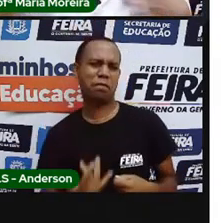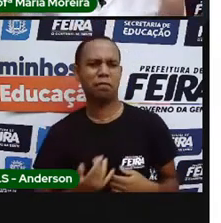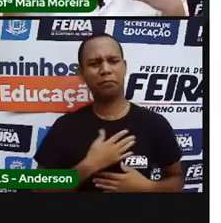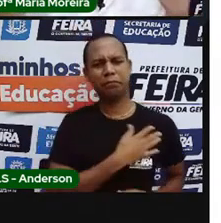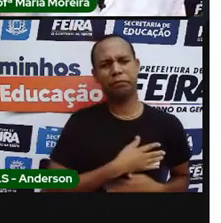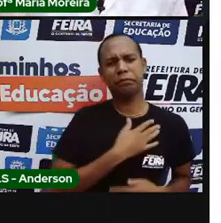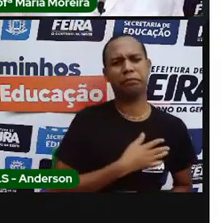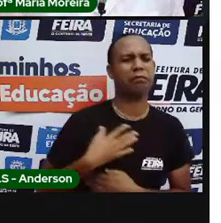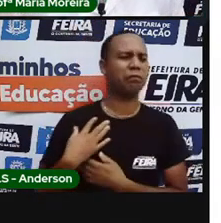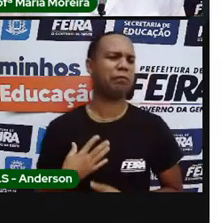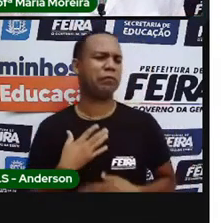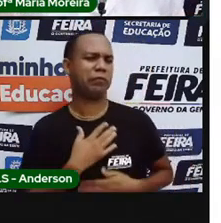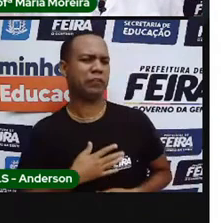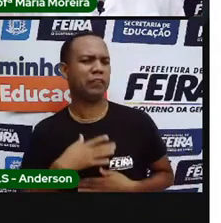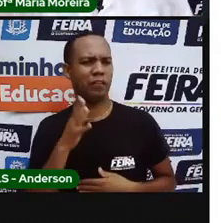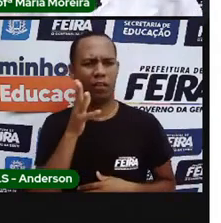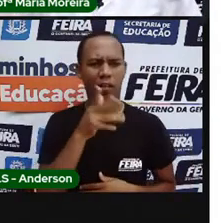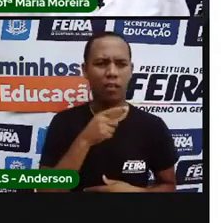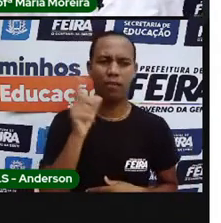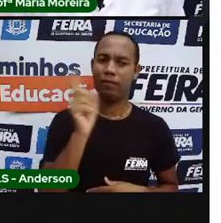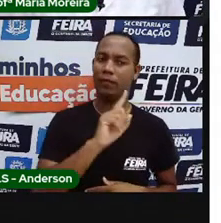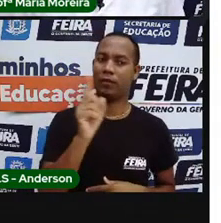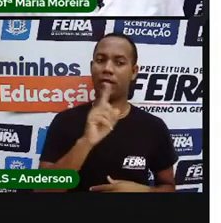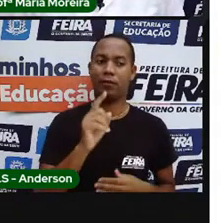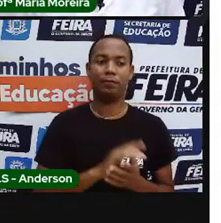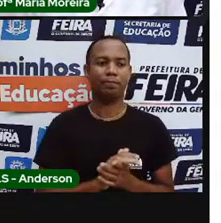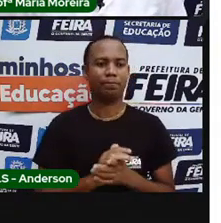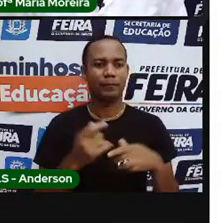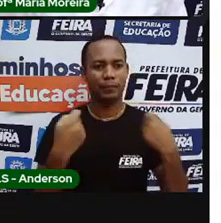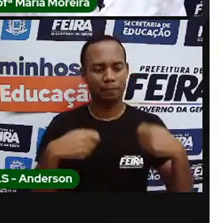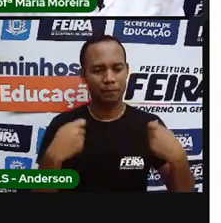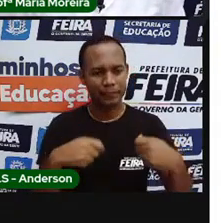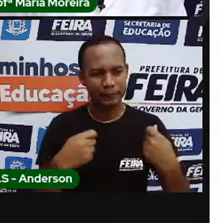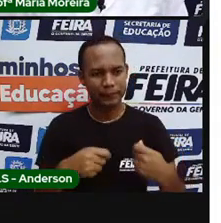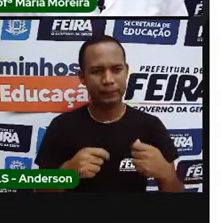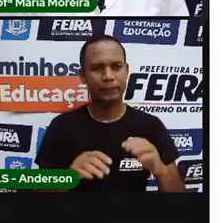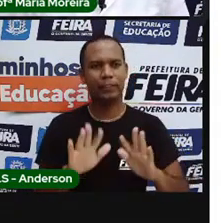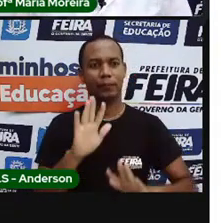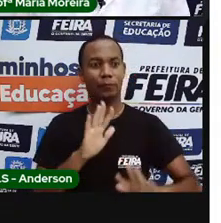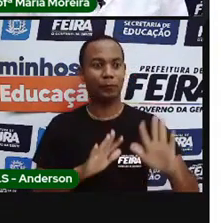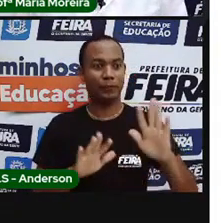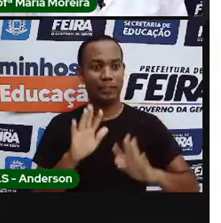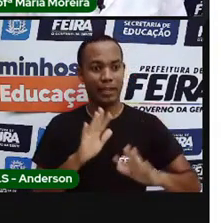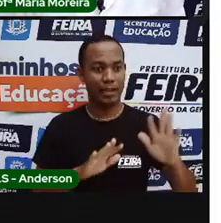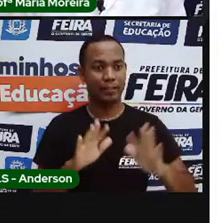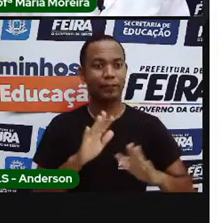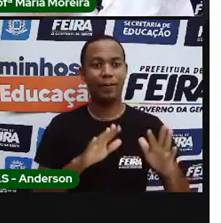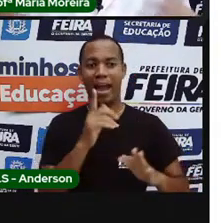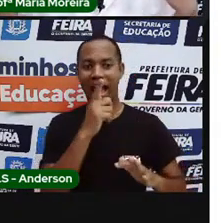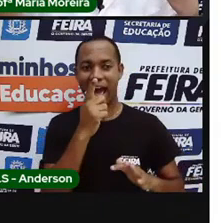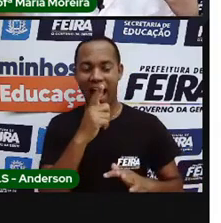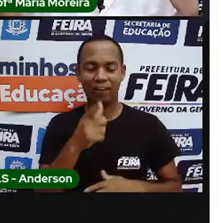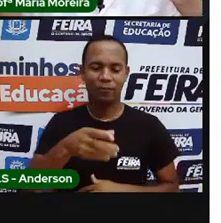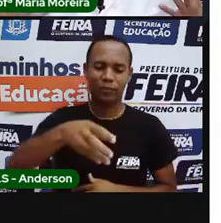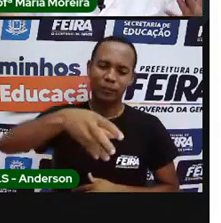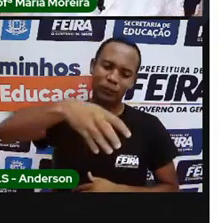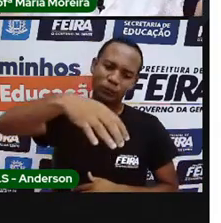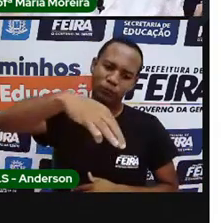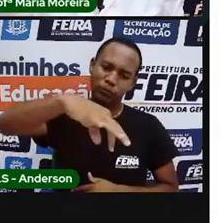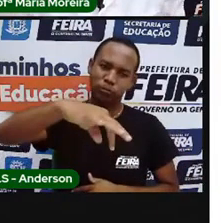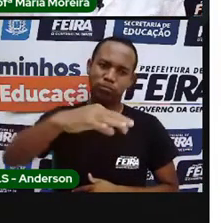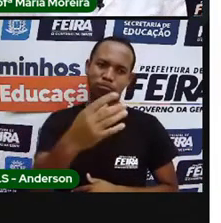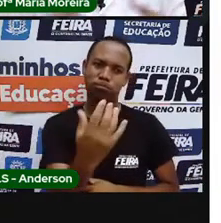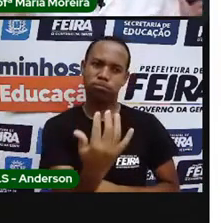existem várias maneiras de vocês, na verdade, economizarem a energia, água, economizarem a água. Eu já tô falando tanto sobre esses